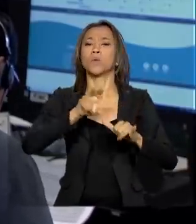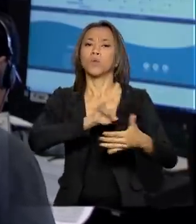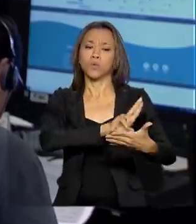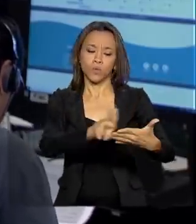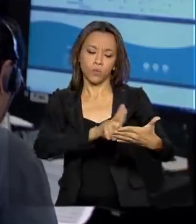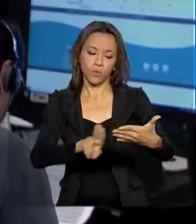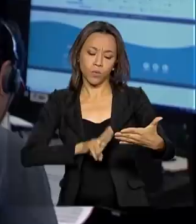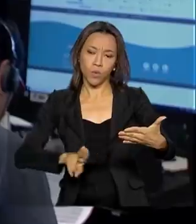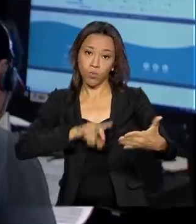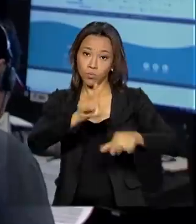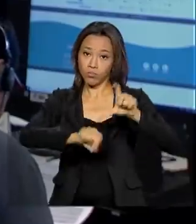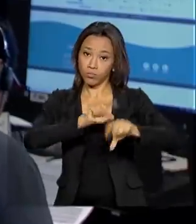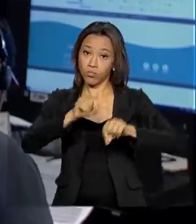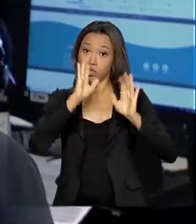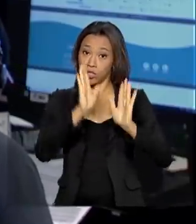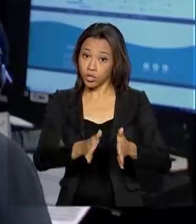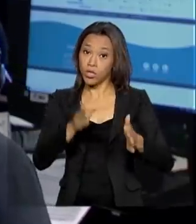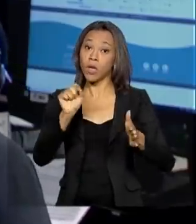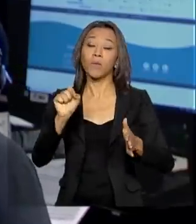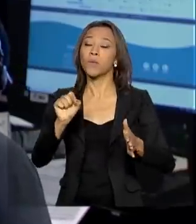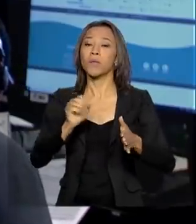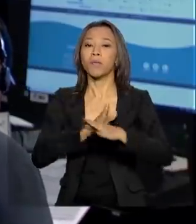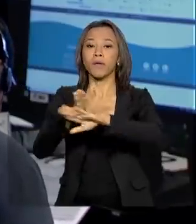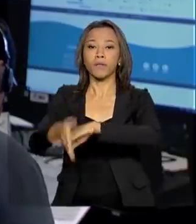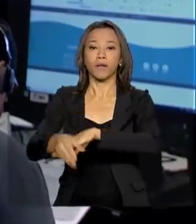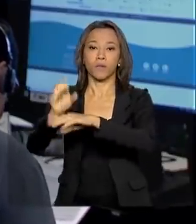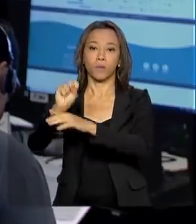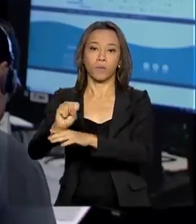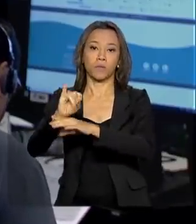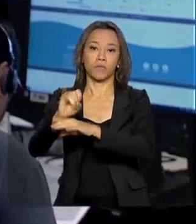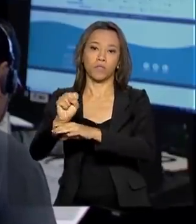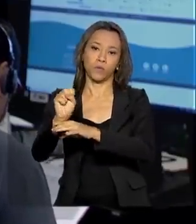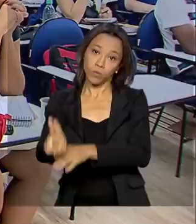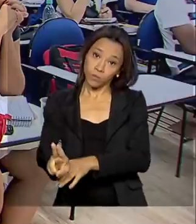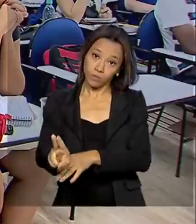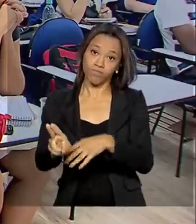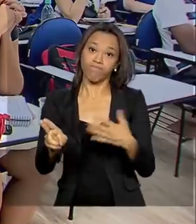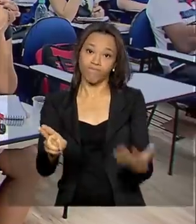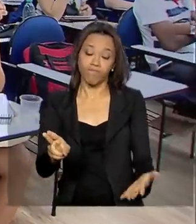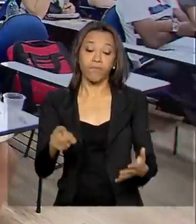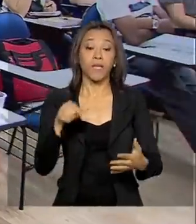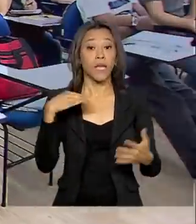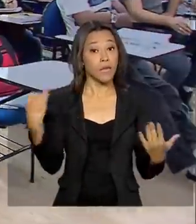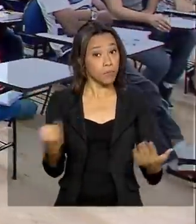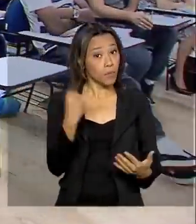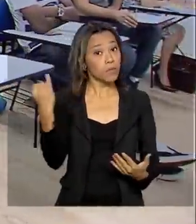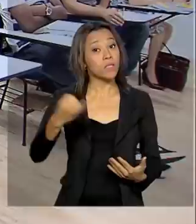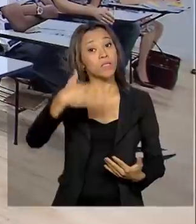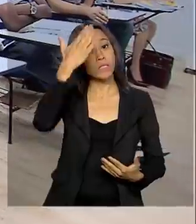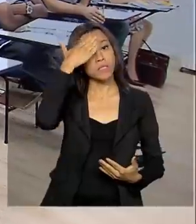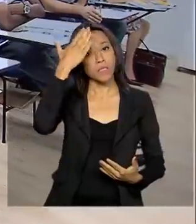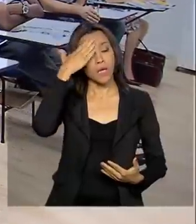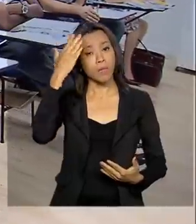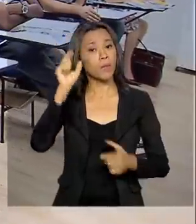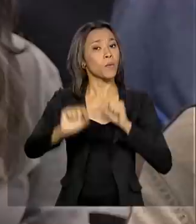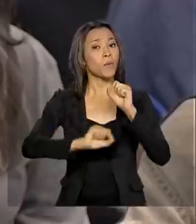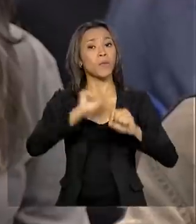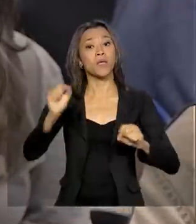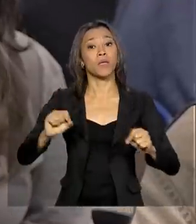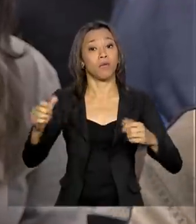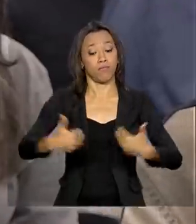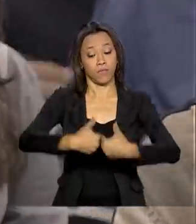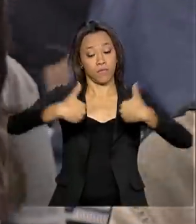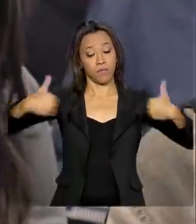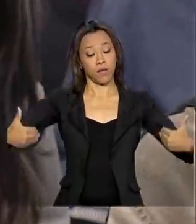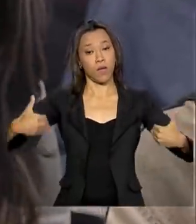Sistema de Seleção Unificada, o Sisu. E aqui é importante a gente diferenciar essas ferramentas de ingresso na